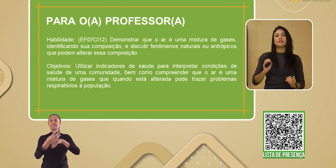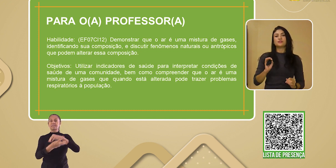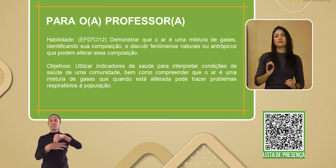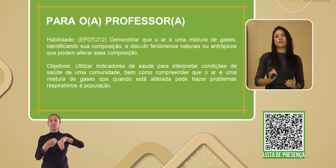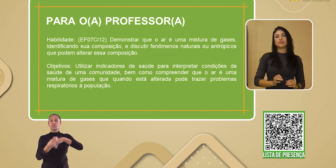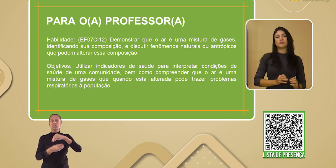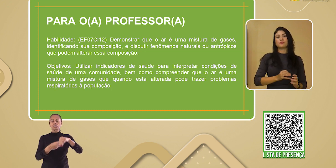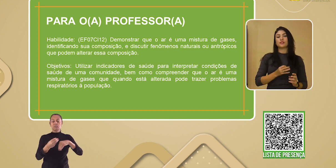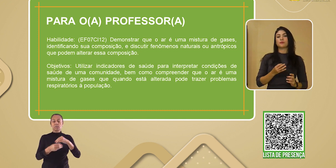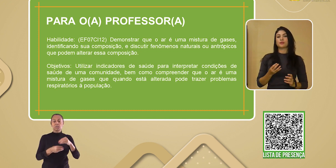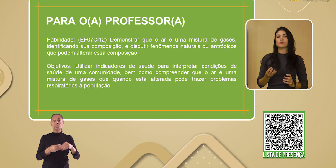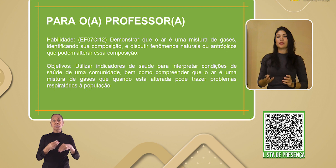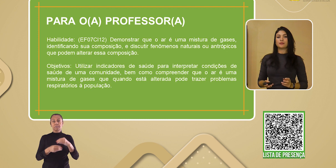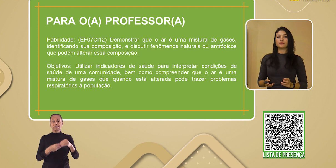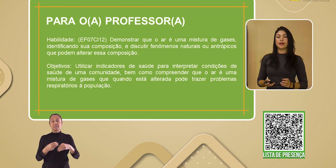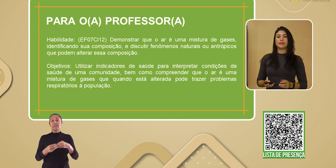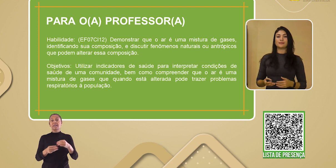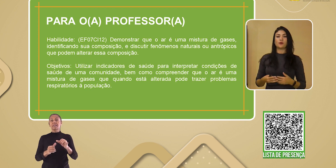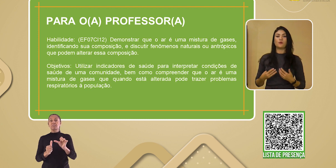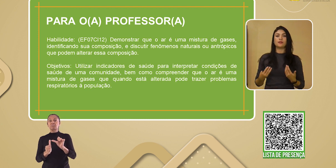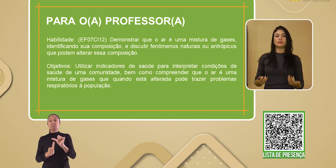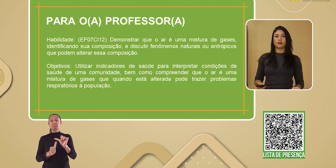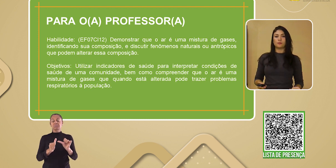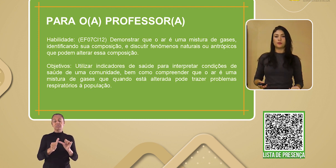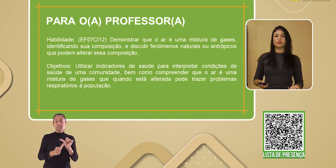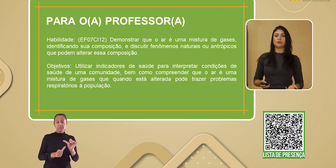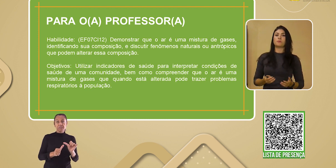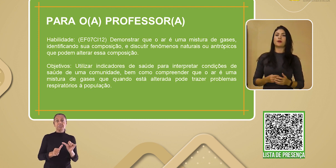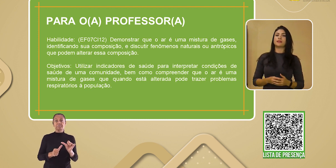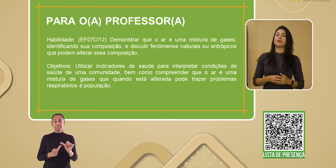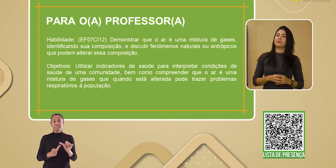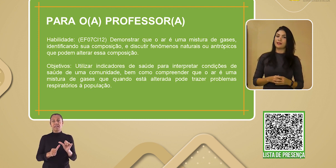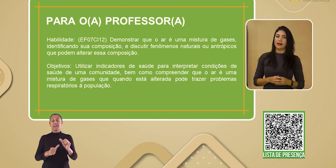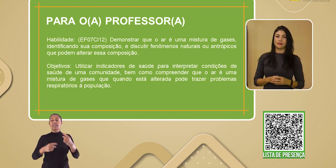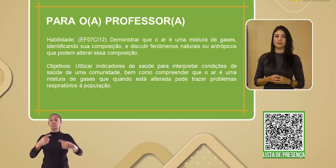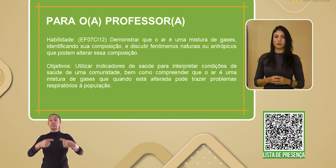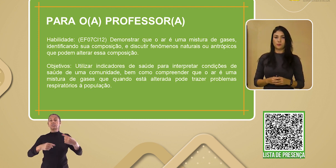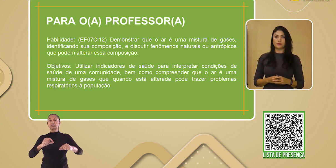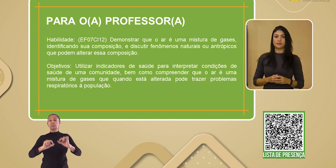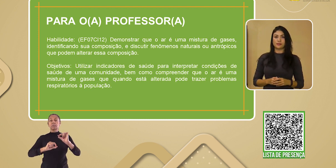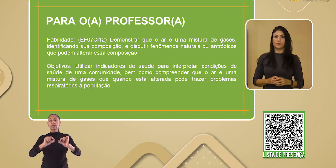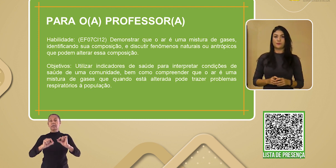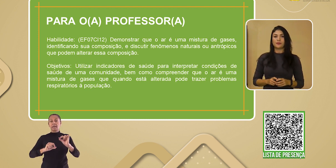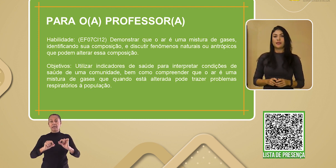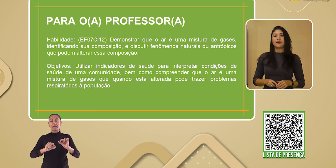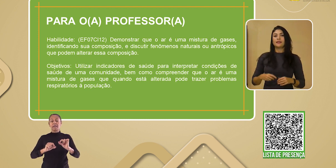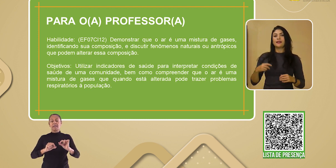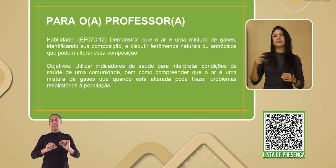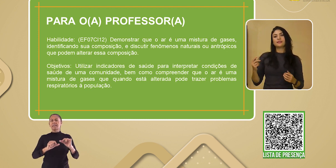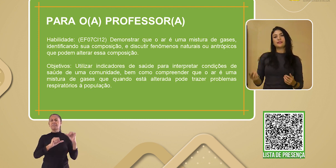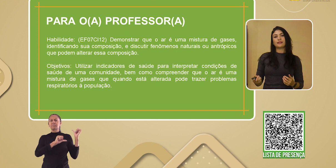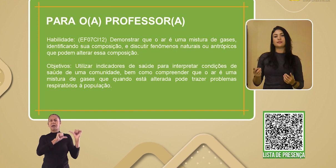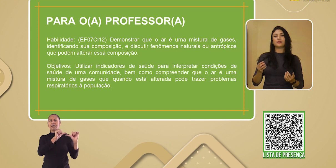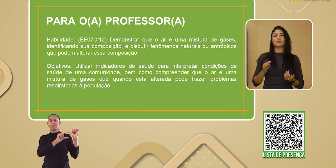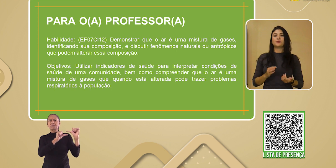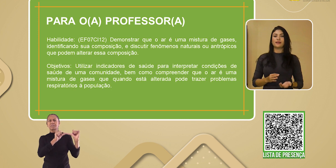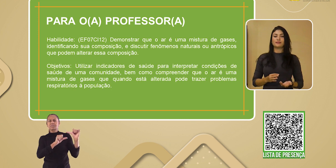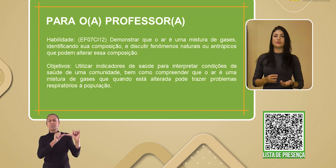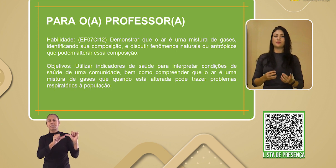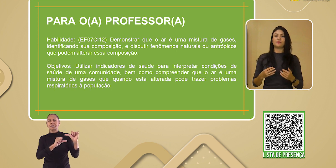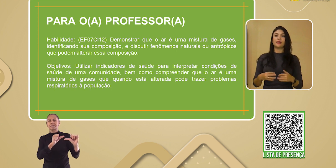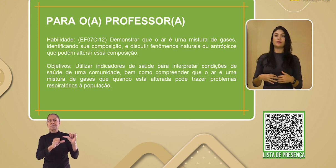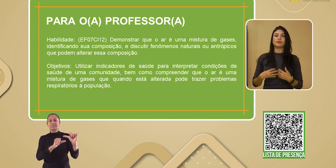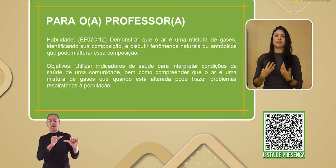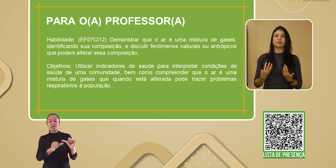e discutir os fenômenos naturais ou antrópicos que podem alterar essa composição e a incidência de